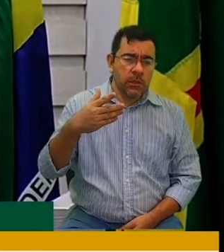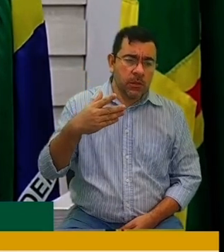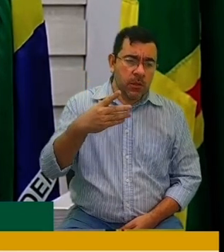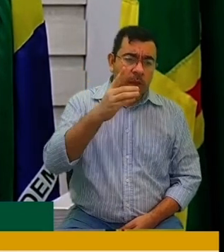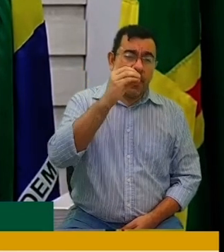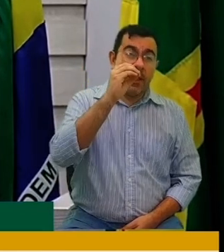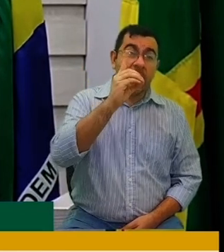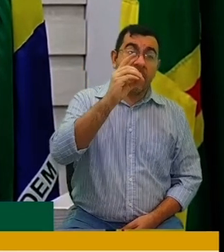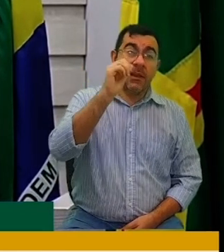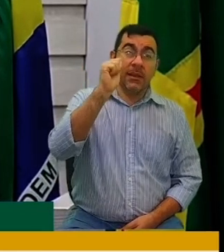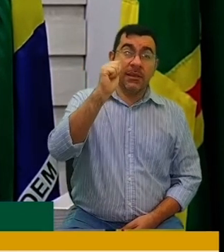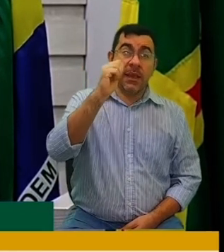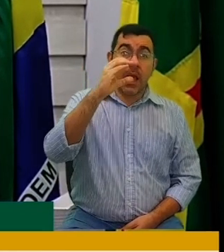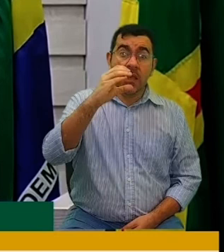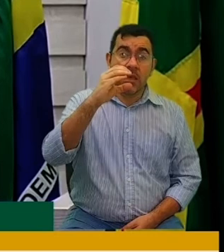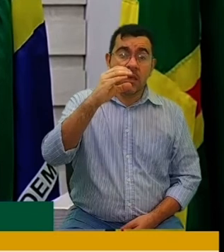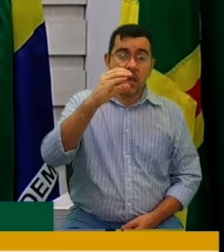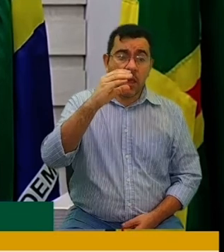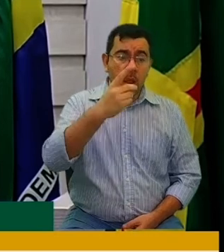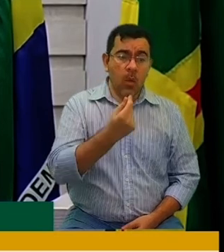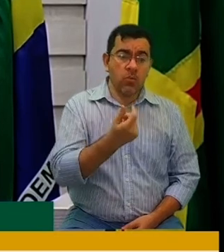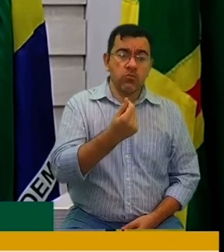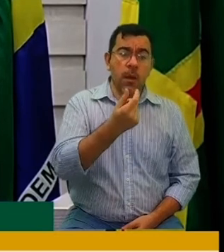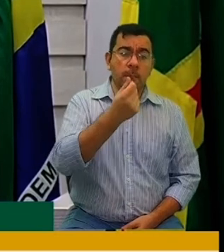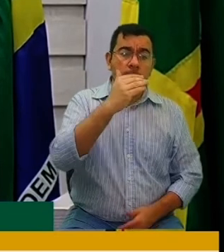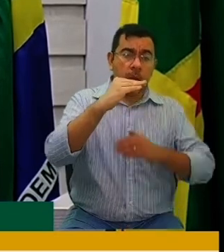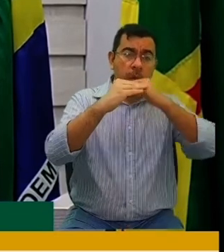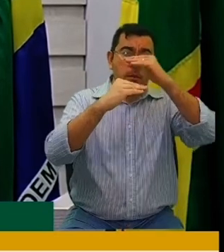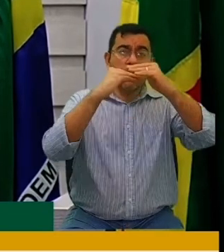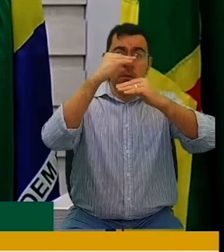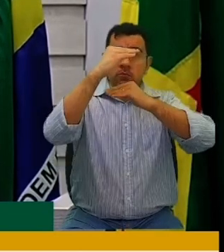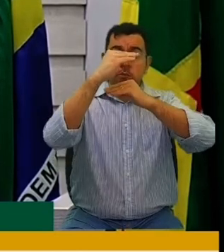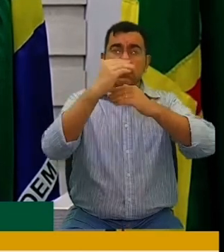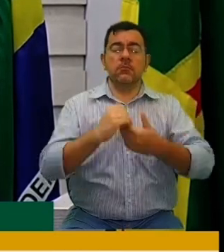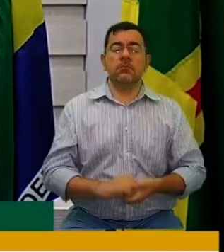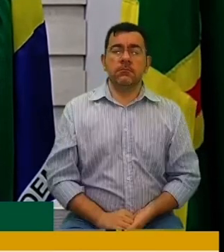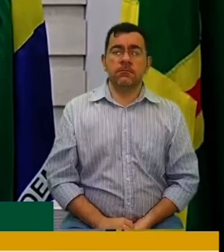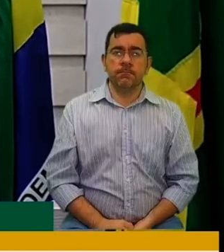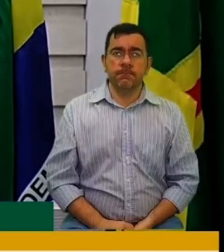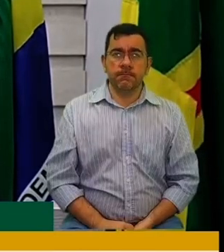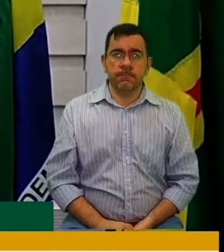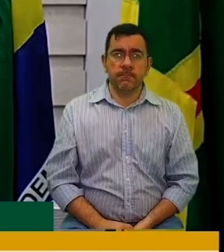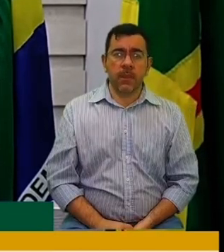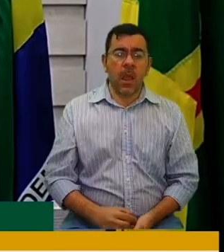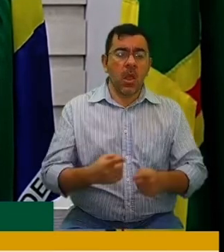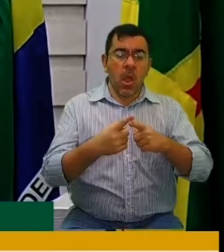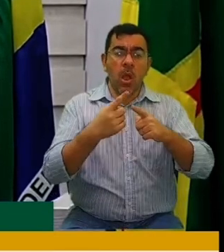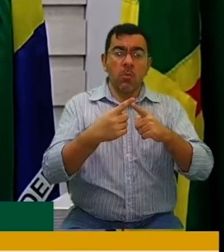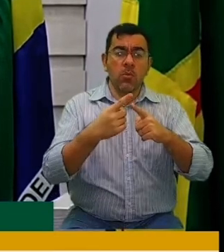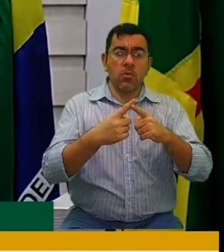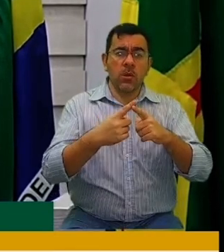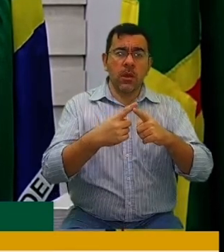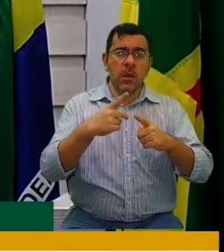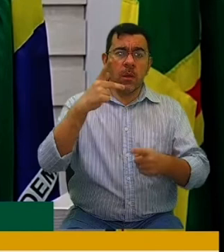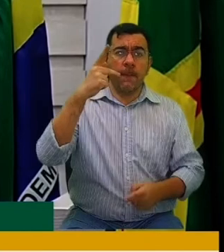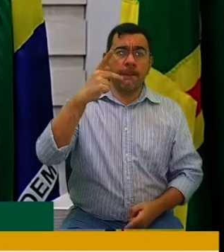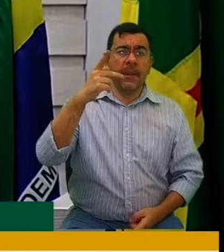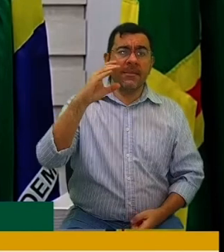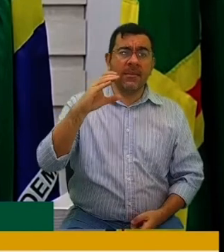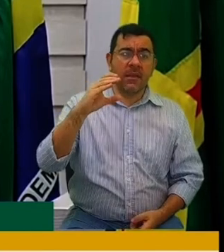aos servidores da GCM de Carapicuíba. Esses nobres guerreiros têm como consideração que hoje,